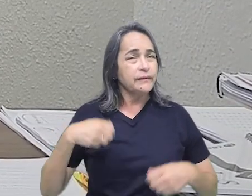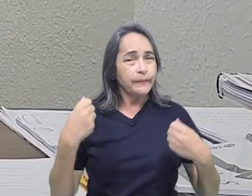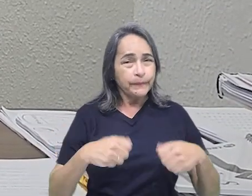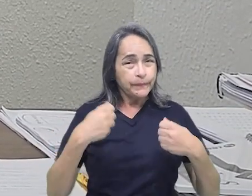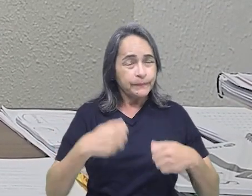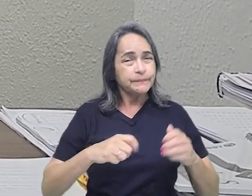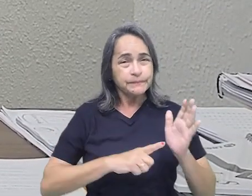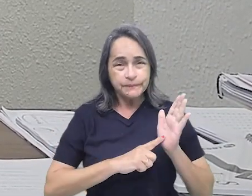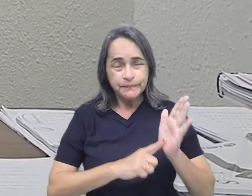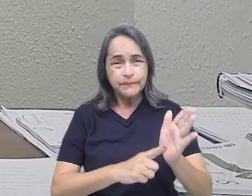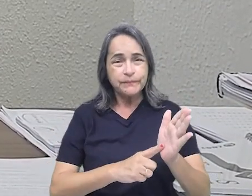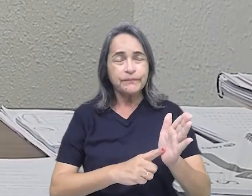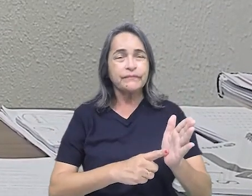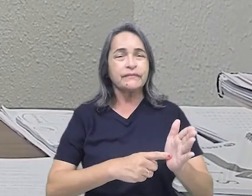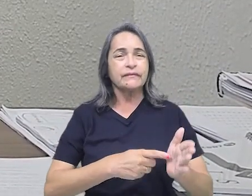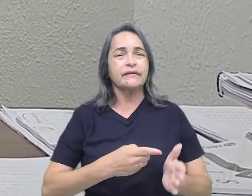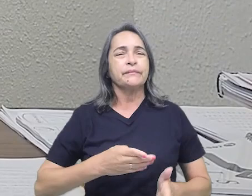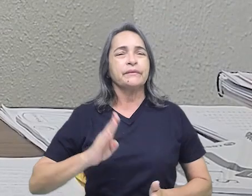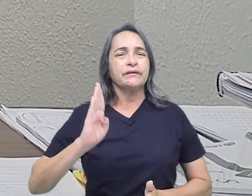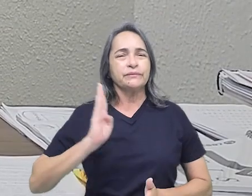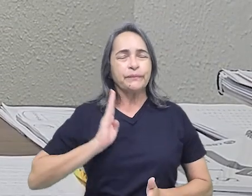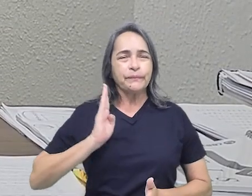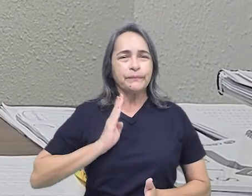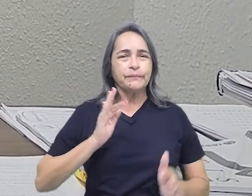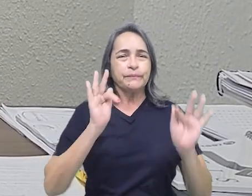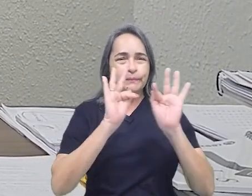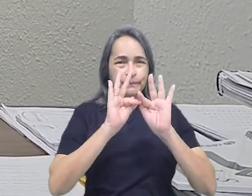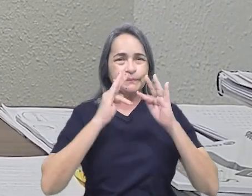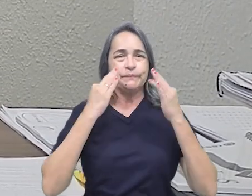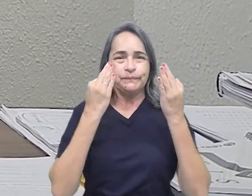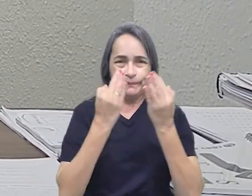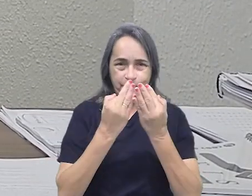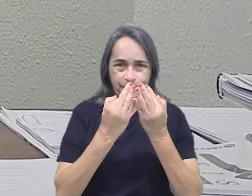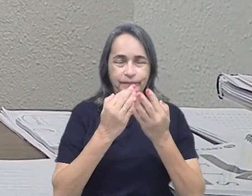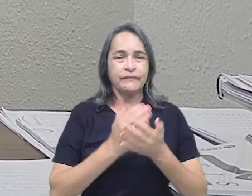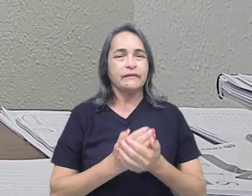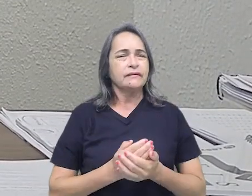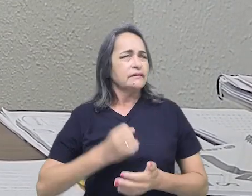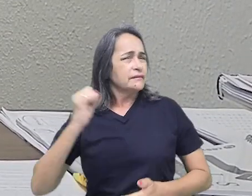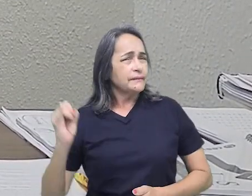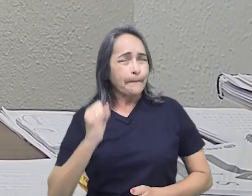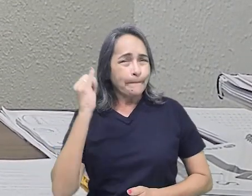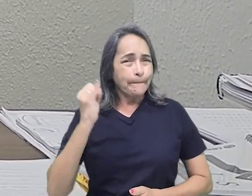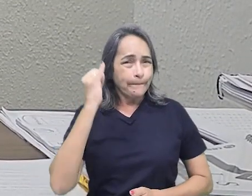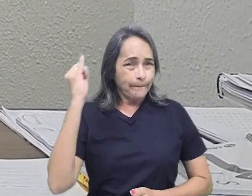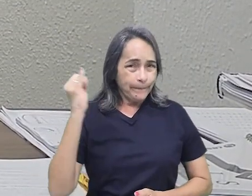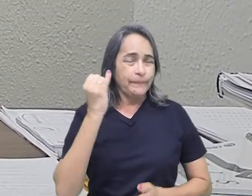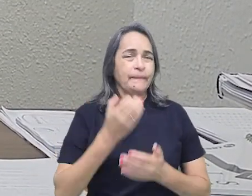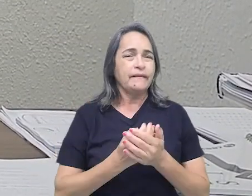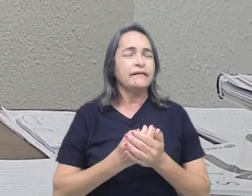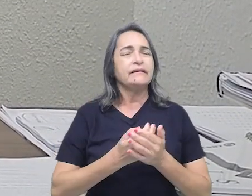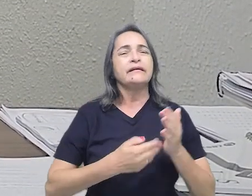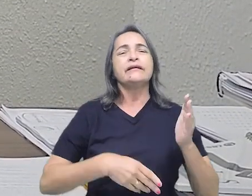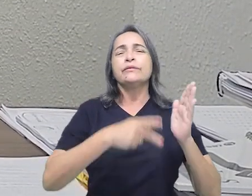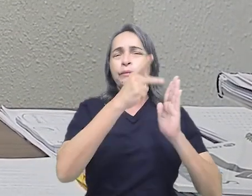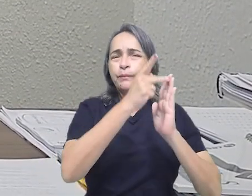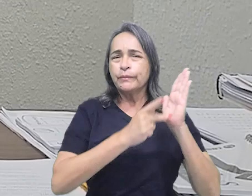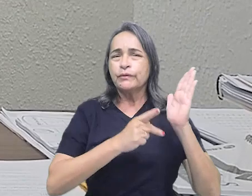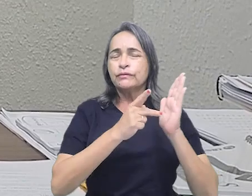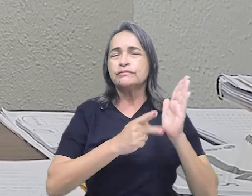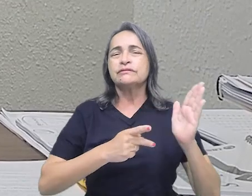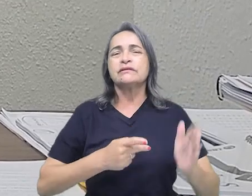ir para o Bolsa Família. Isso é muito importante. O Bolsa Família é um programa do governo federal,